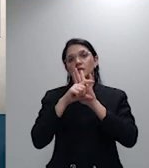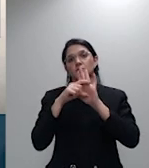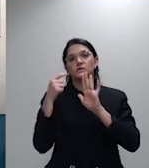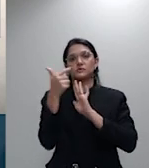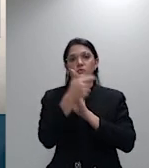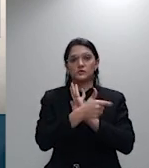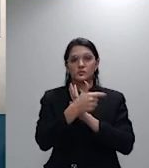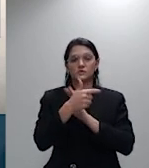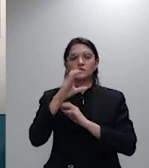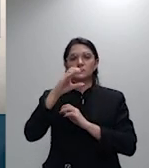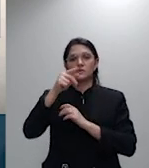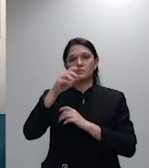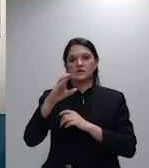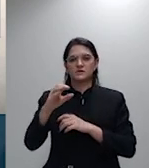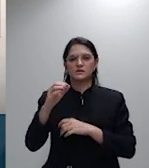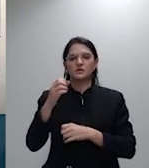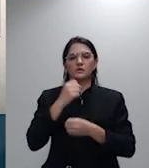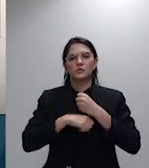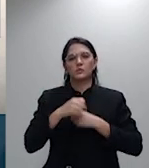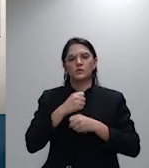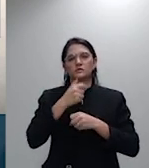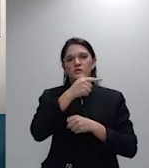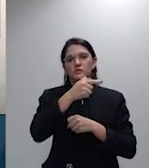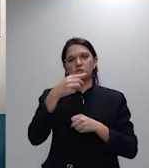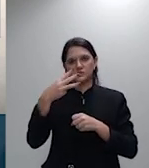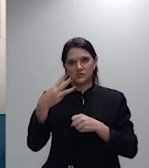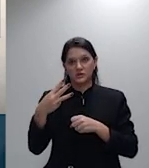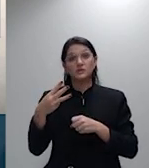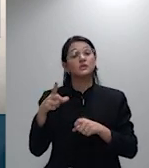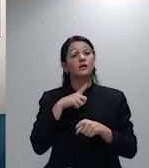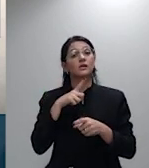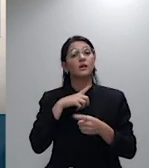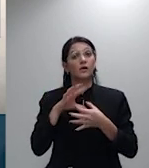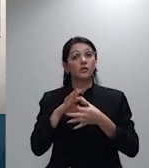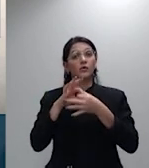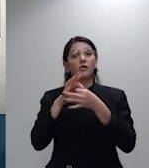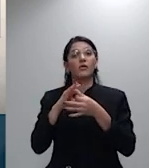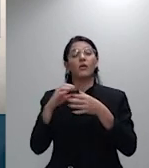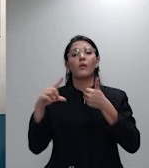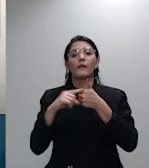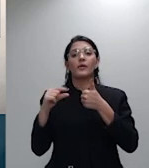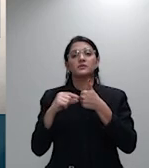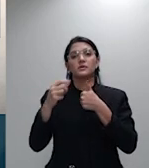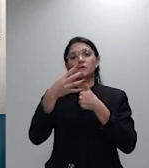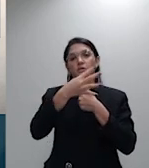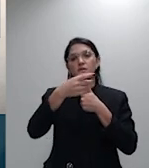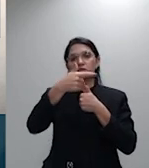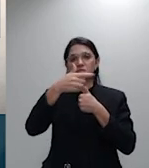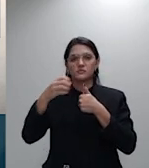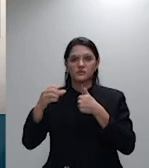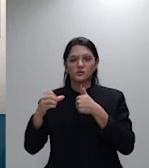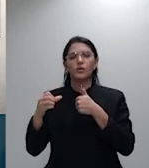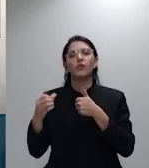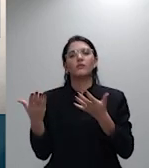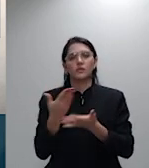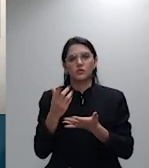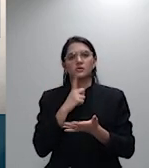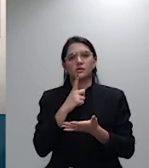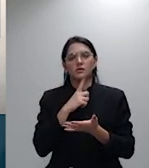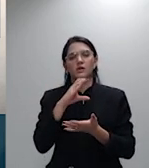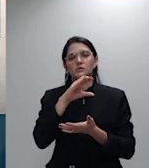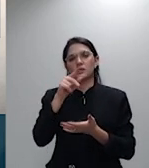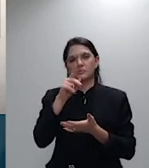é análogo ao artigo 429, inciso 2, do Código Vigente, escolhendo a STJ, já apontava que o ônus